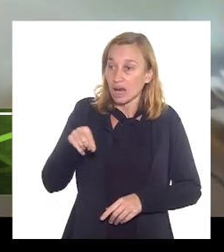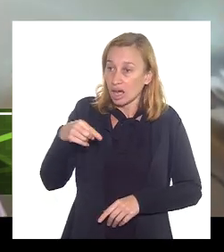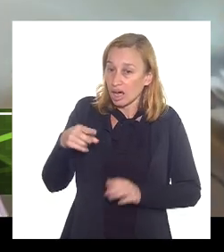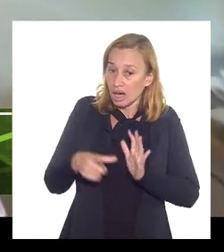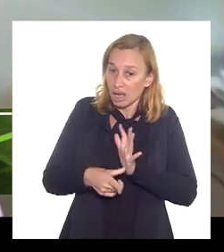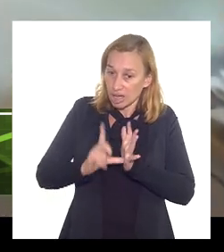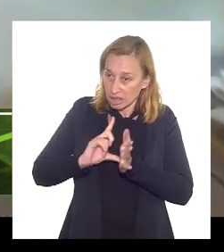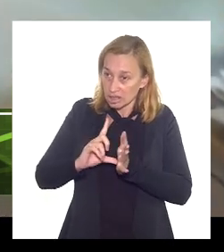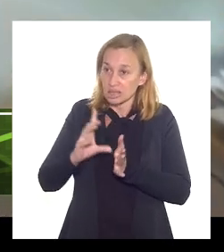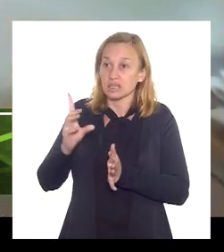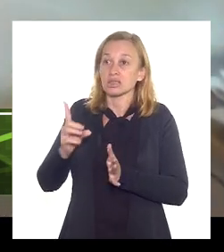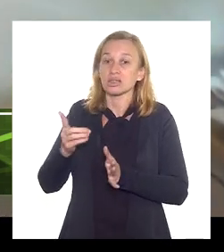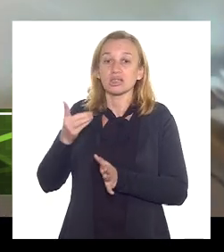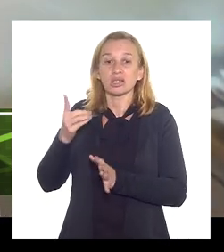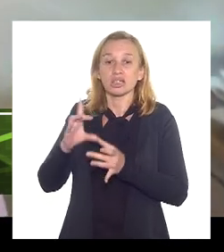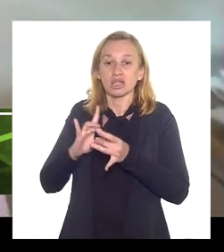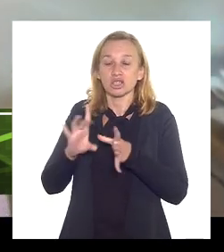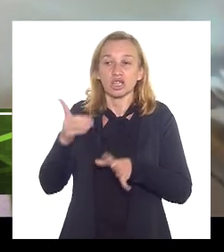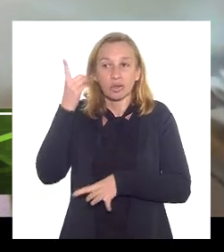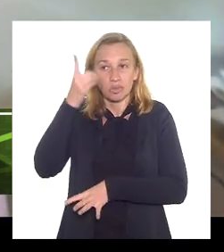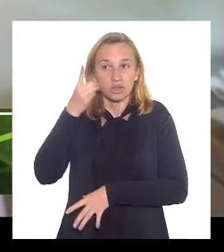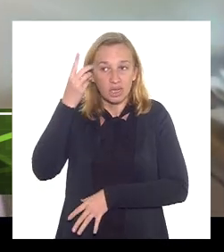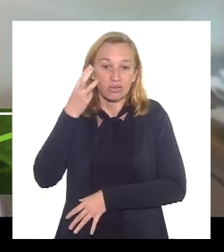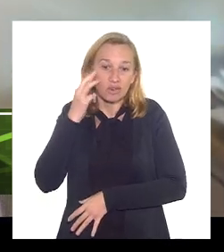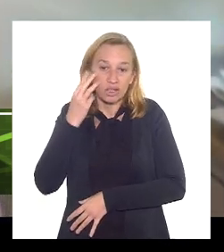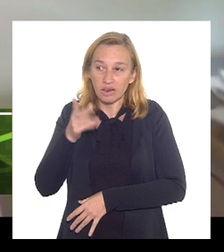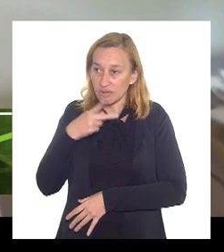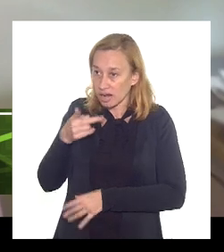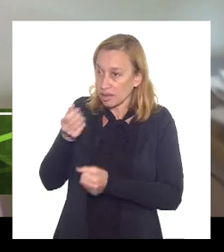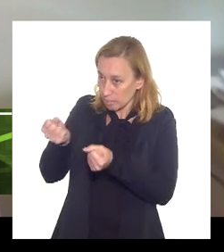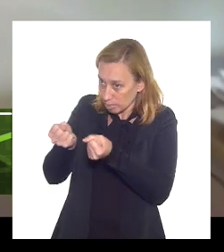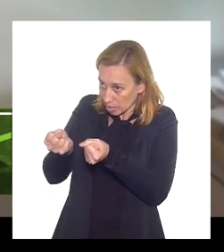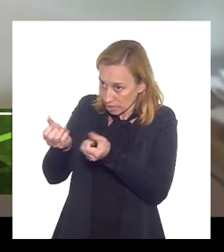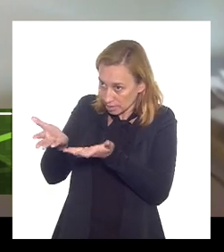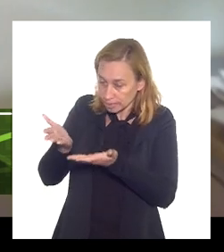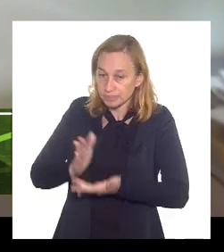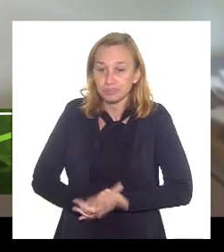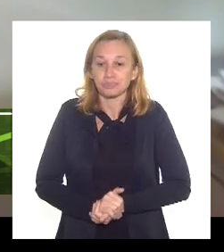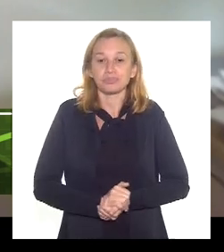Carneiro pediu para fazer um comentário por favor deputado